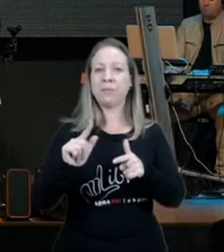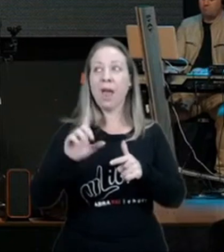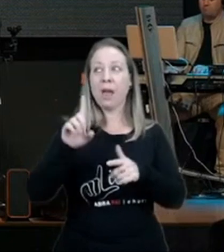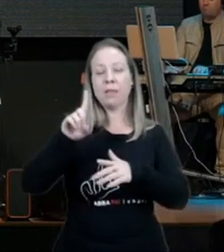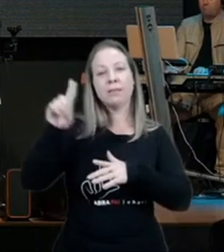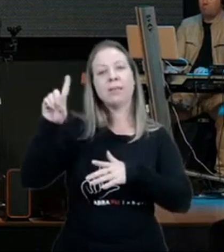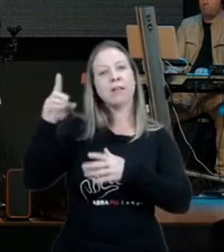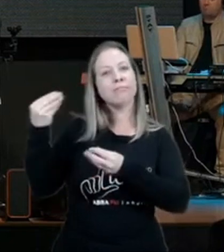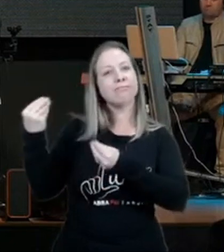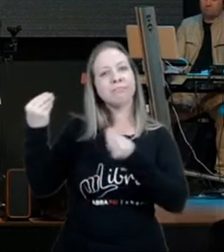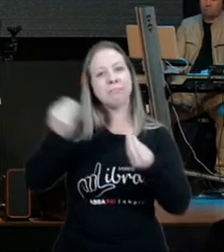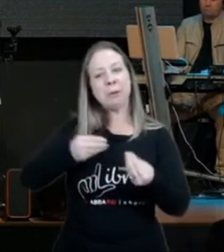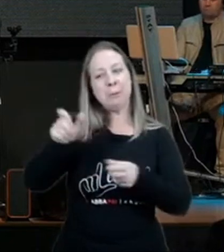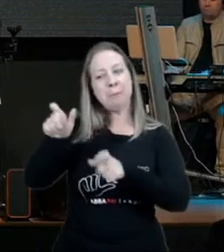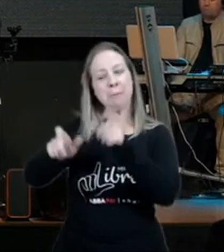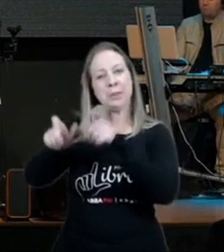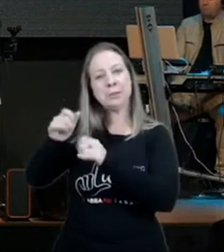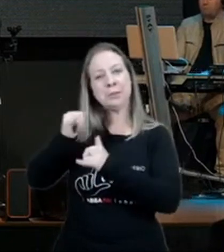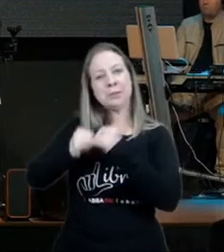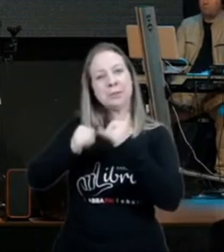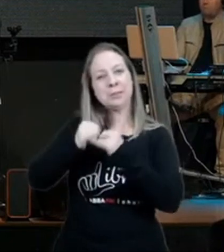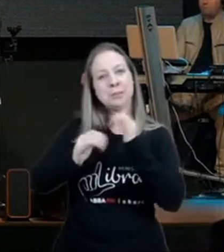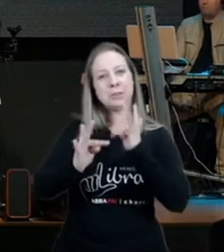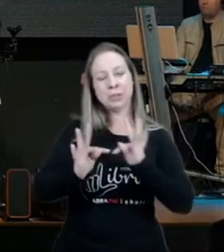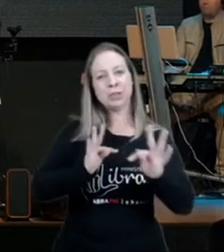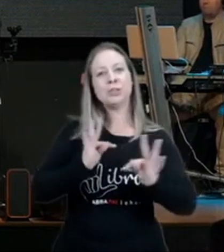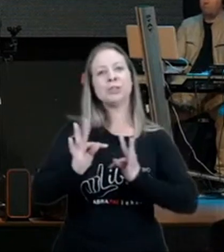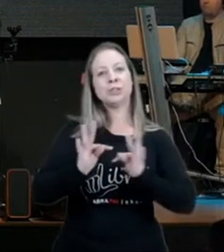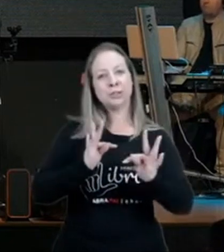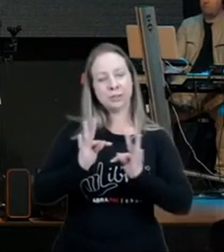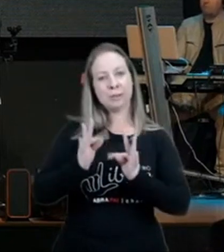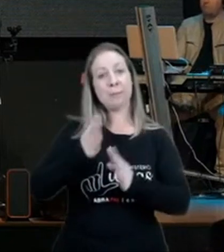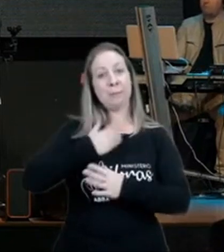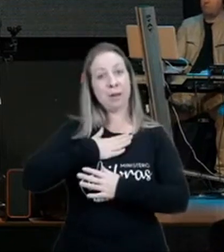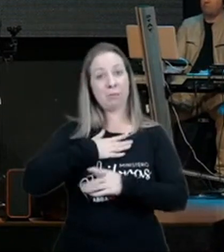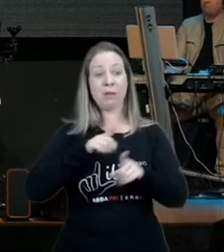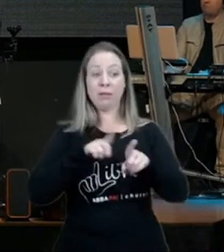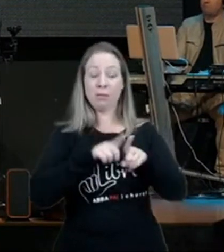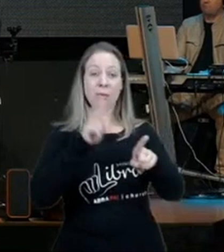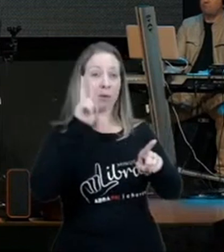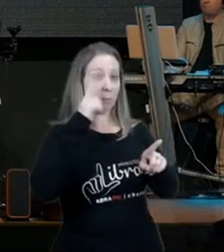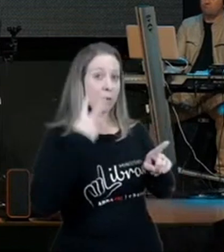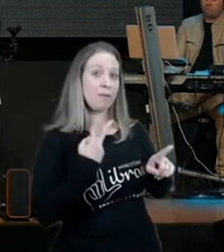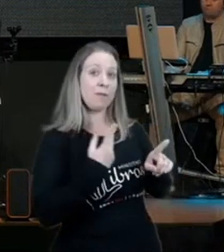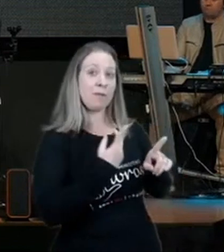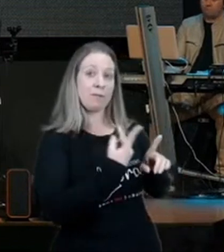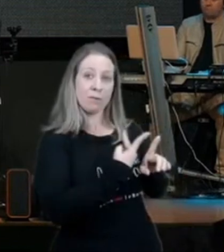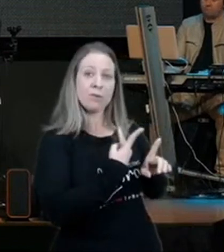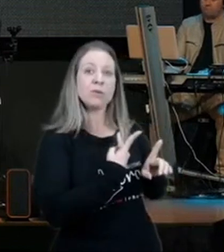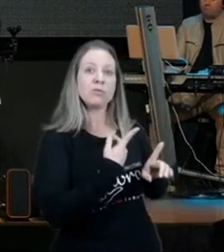Deus mandou Tito, para mim e para a Vivi, estávamos longe um do outro,